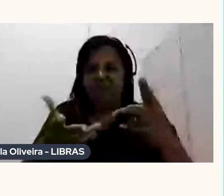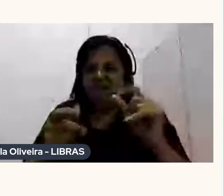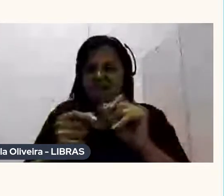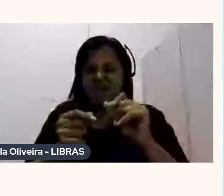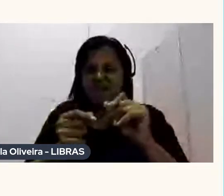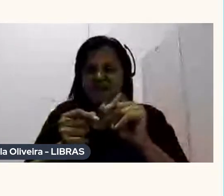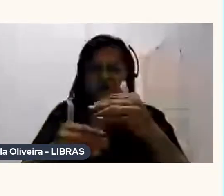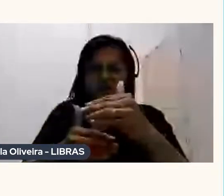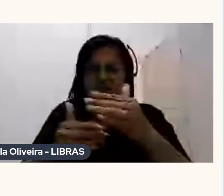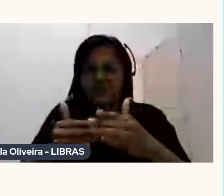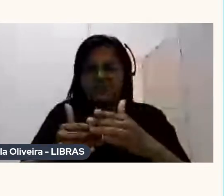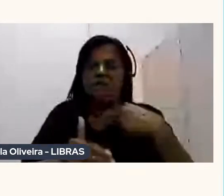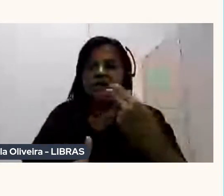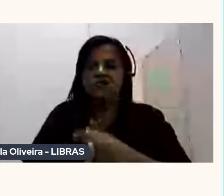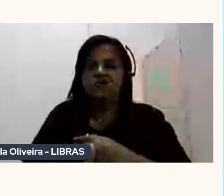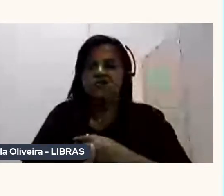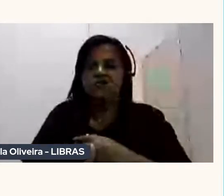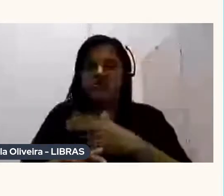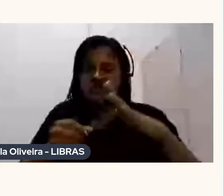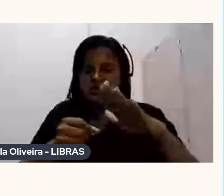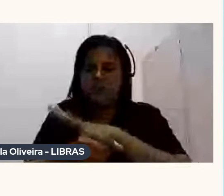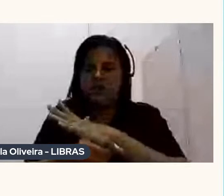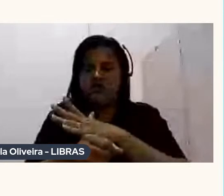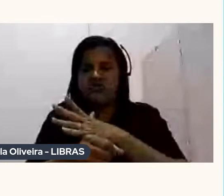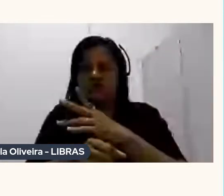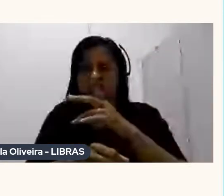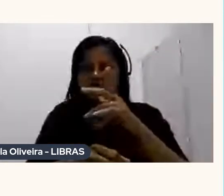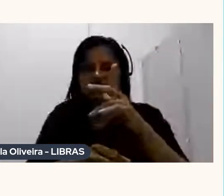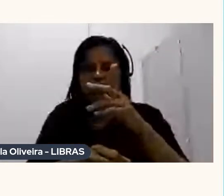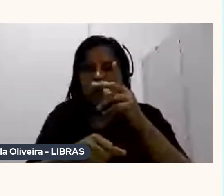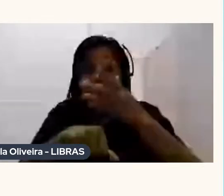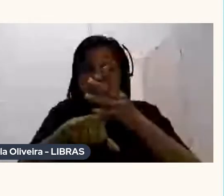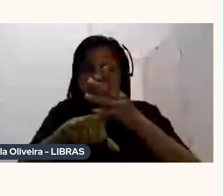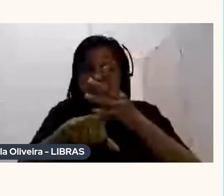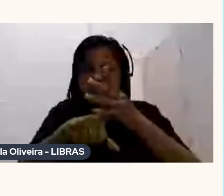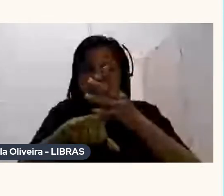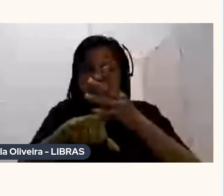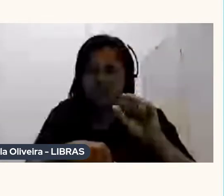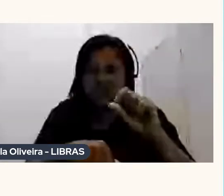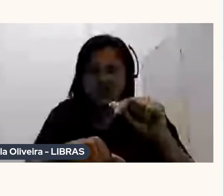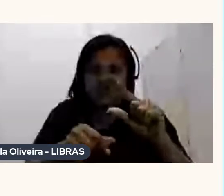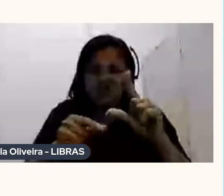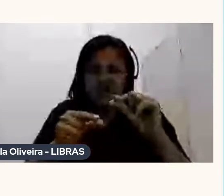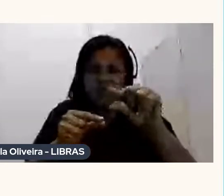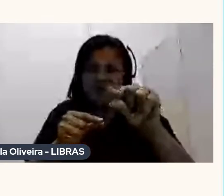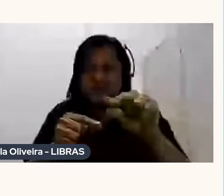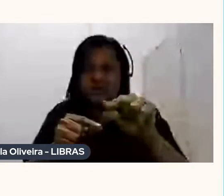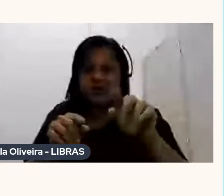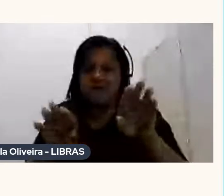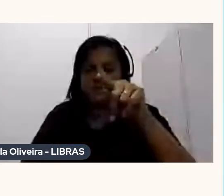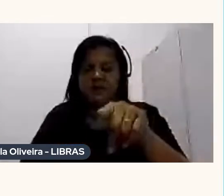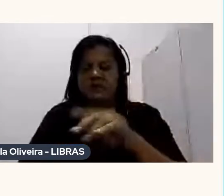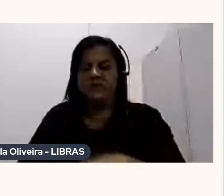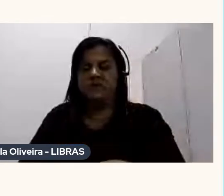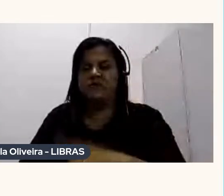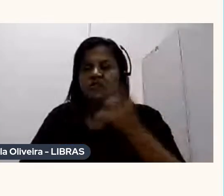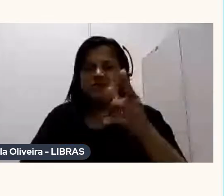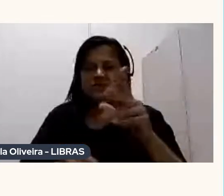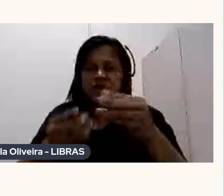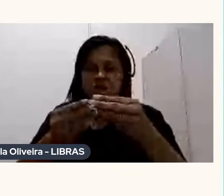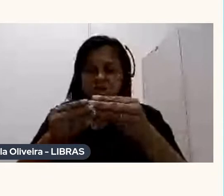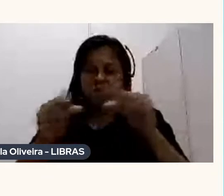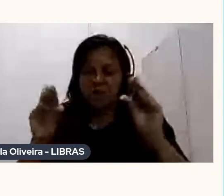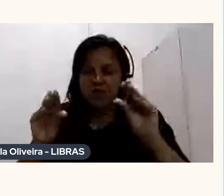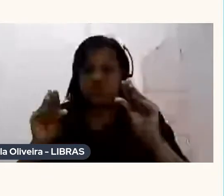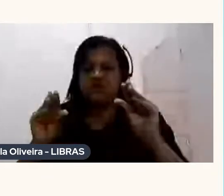Que daí faz Uma pecinha Como se fosse Essa daqui Aí quando você Desmolda Você